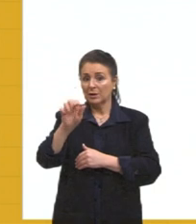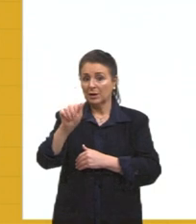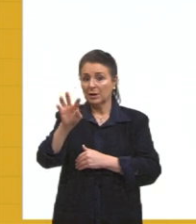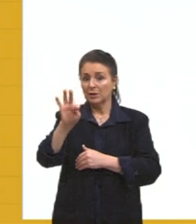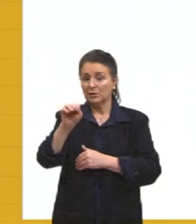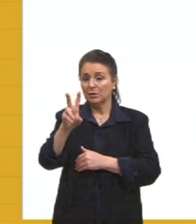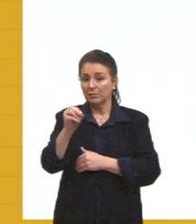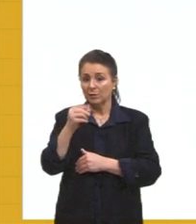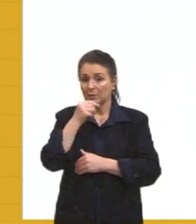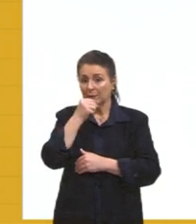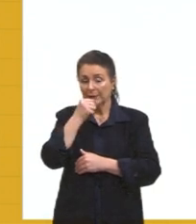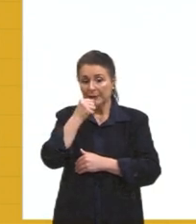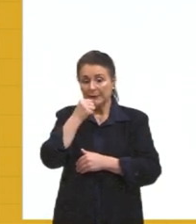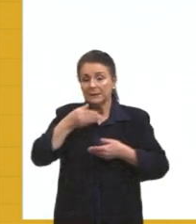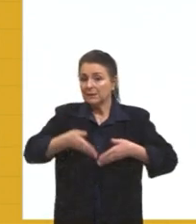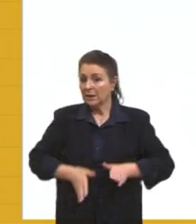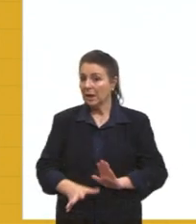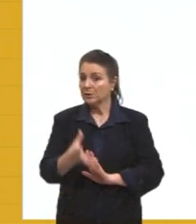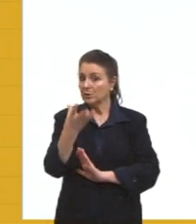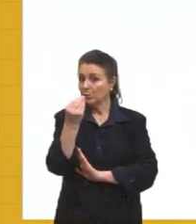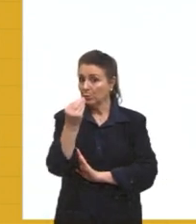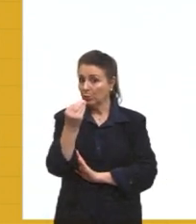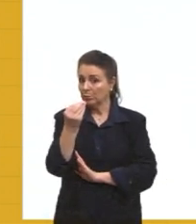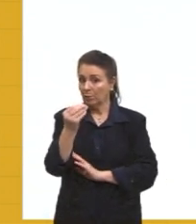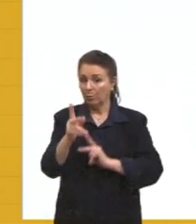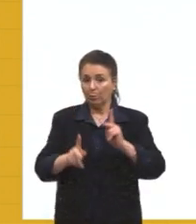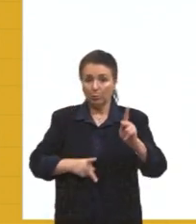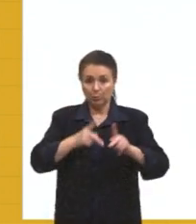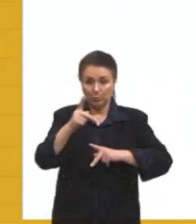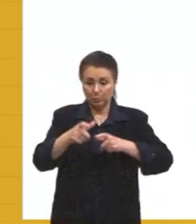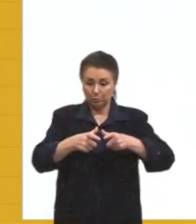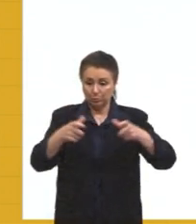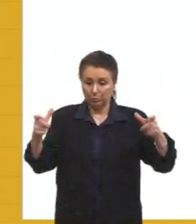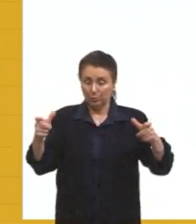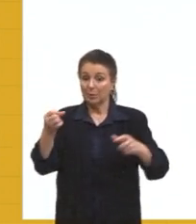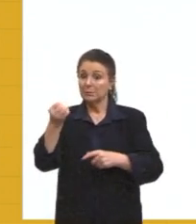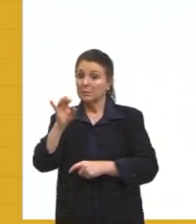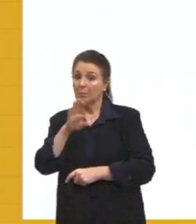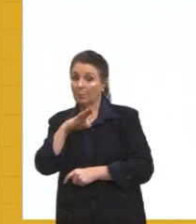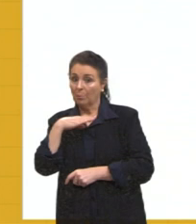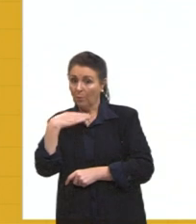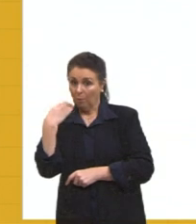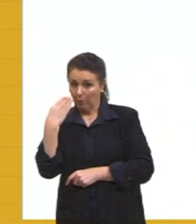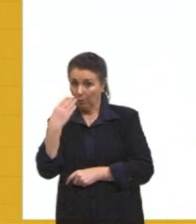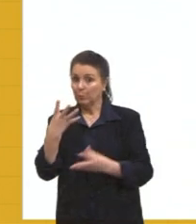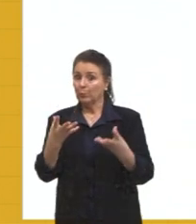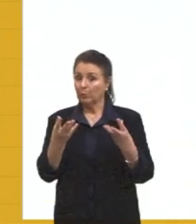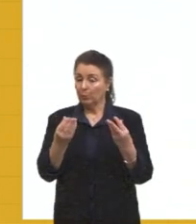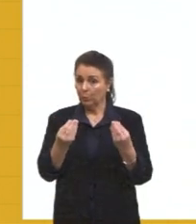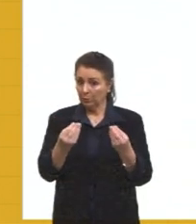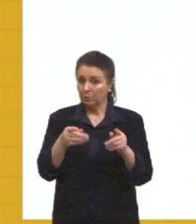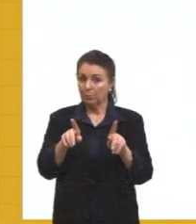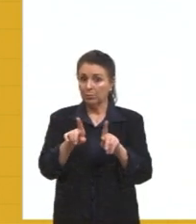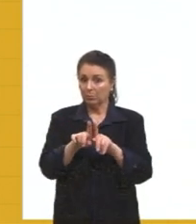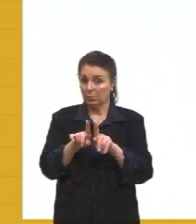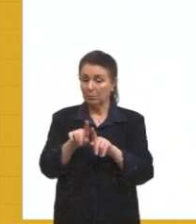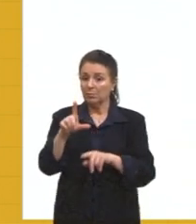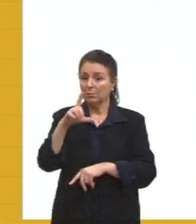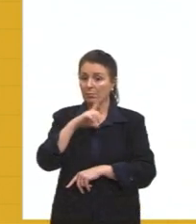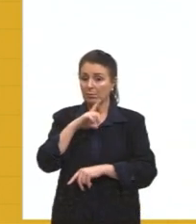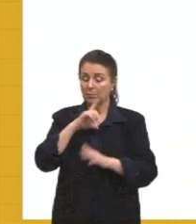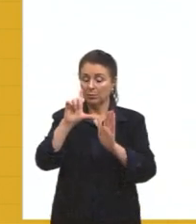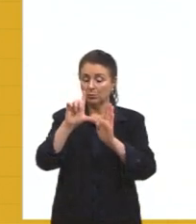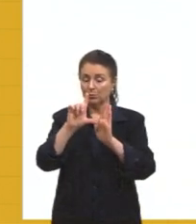vai ter um crescimento alto dessa população, tá? Se morre mais do que nasce, então nós vamos ter essa